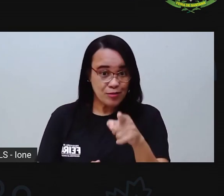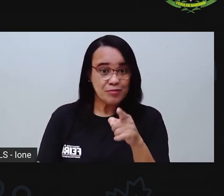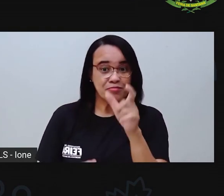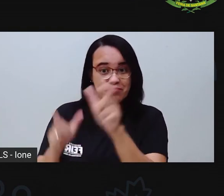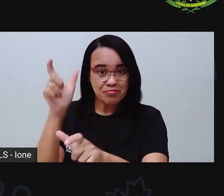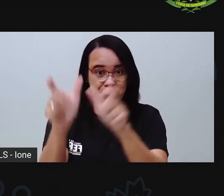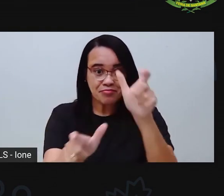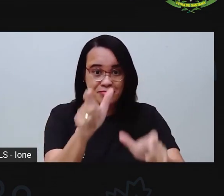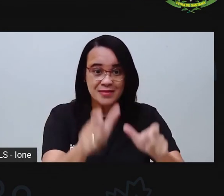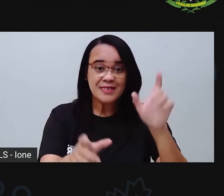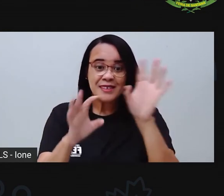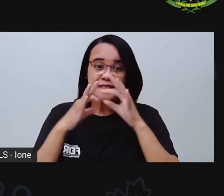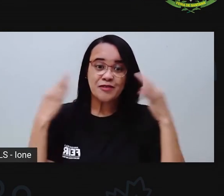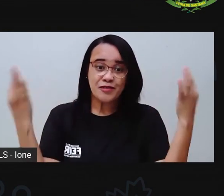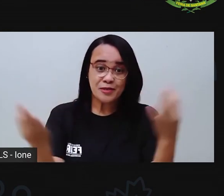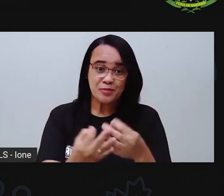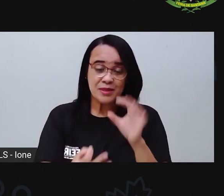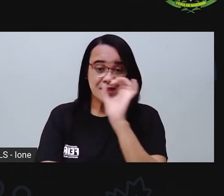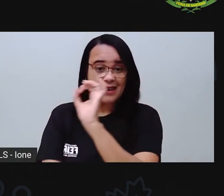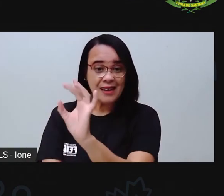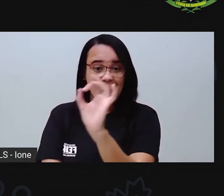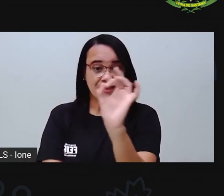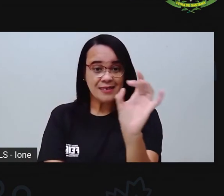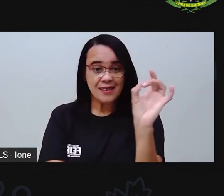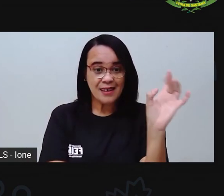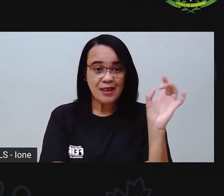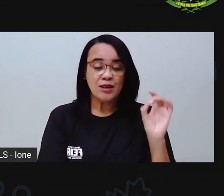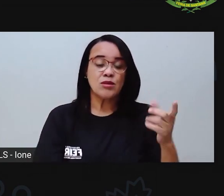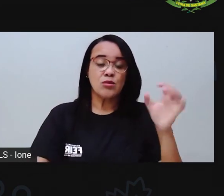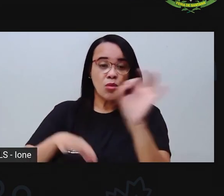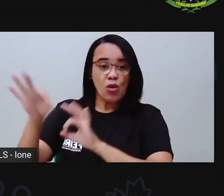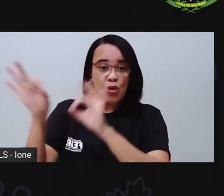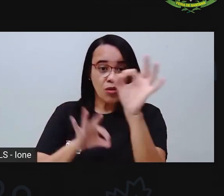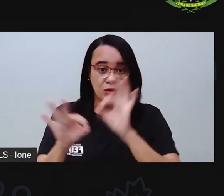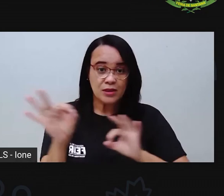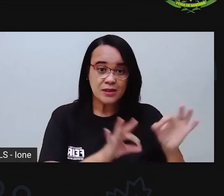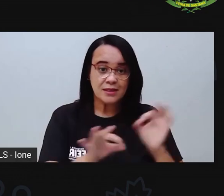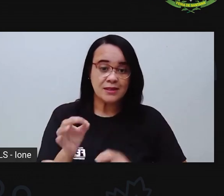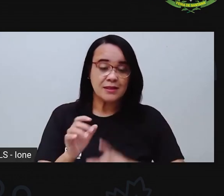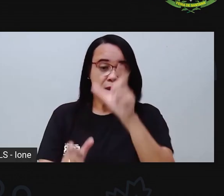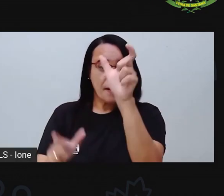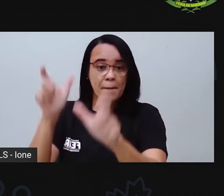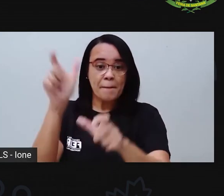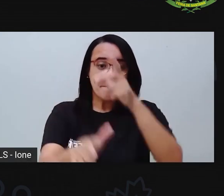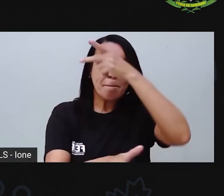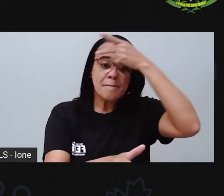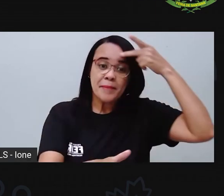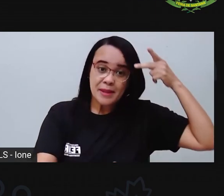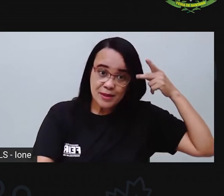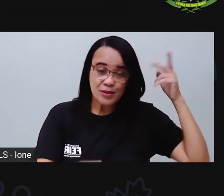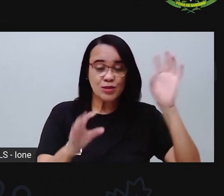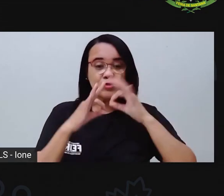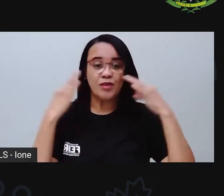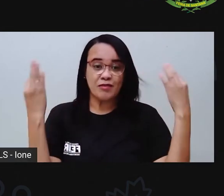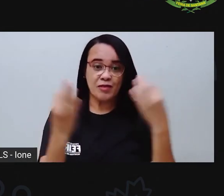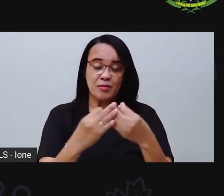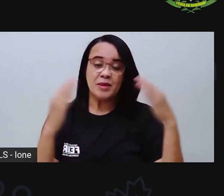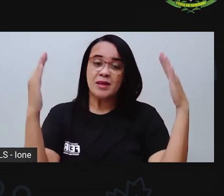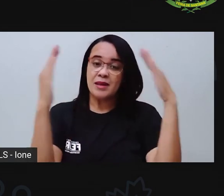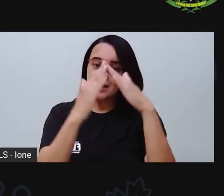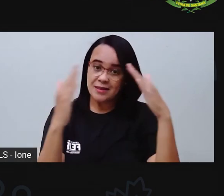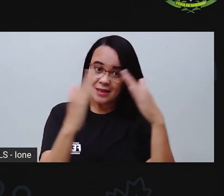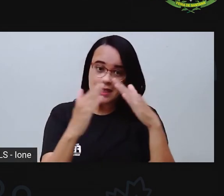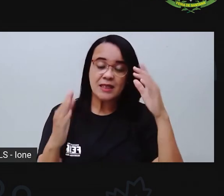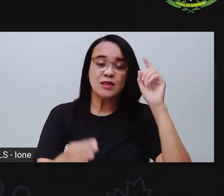que cada família vai ter uma organização e cada pessoa na família vai ter um papel diferente. Eu falo na minha família,